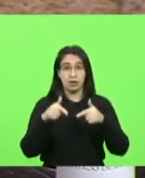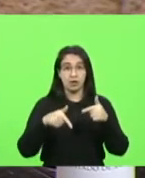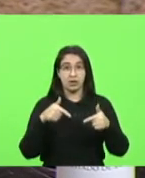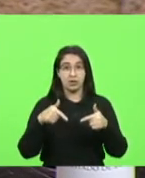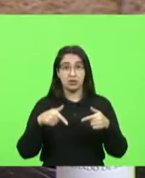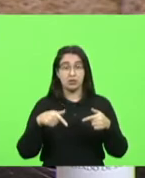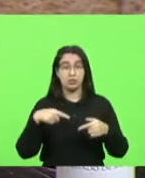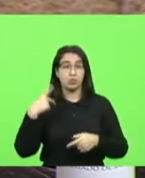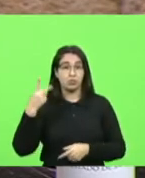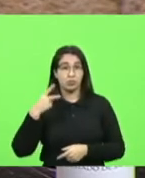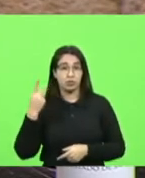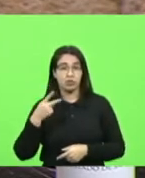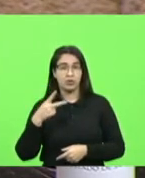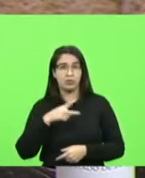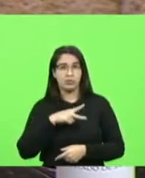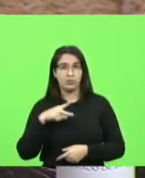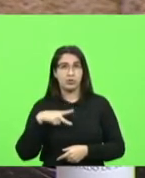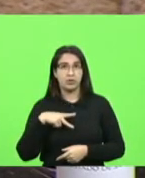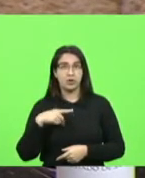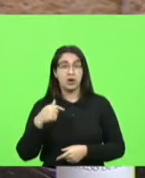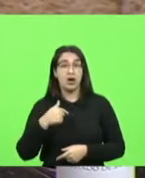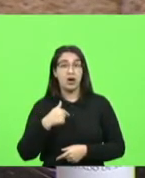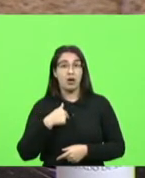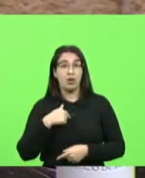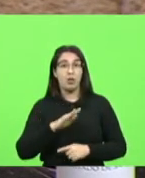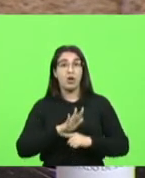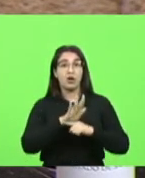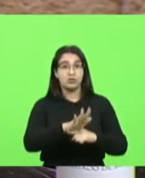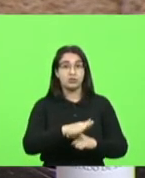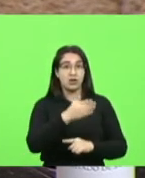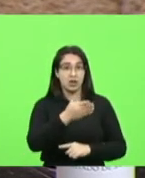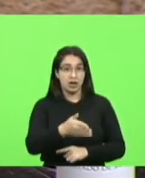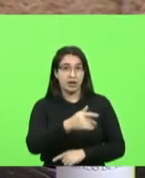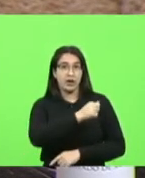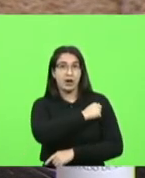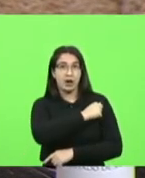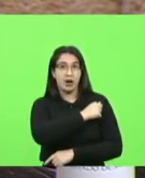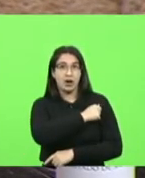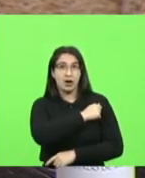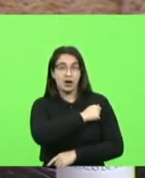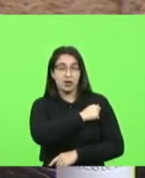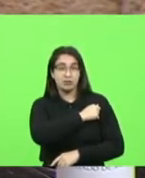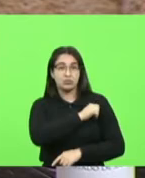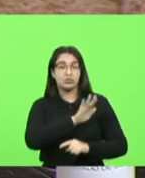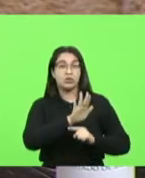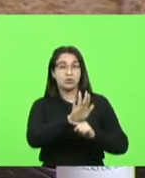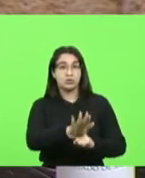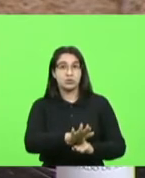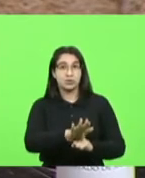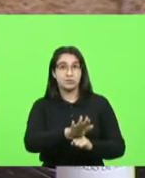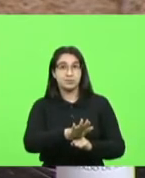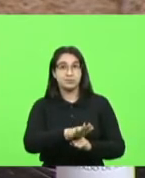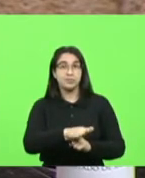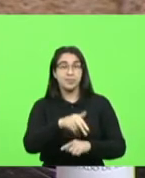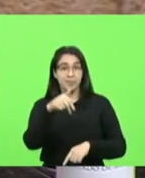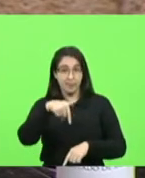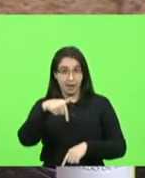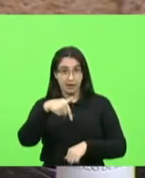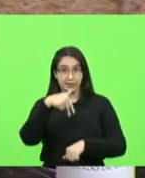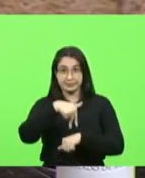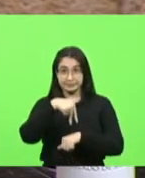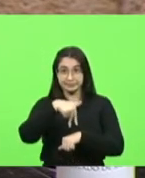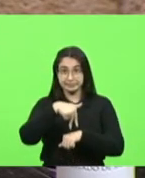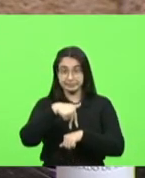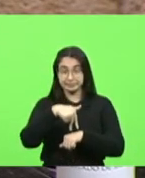alunos que perderam esse tempo de aula com esse monte de mentiras nós vamos tentar compensar aqui na na tribuna do parlamento